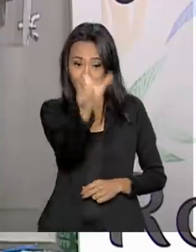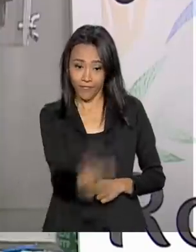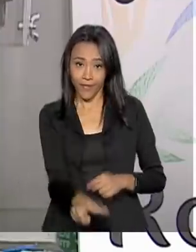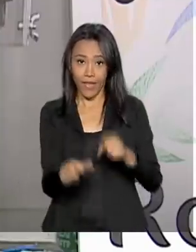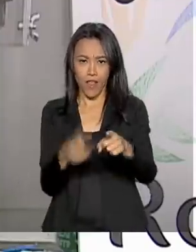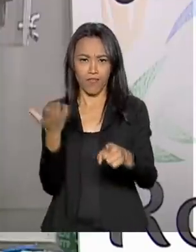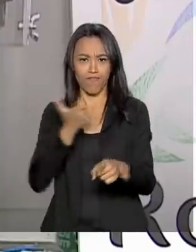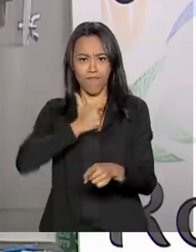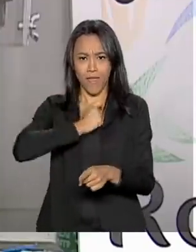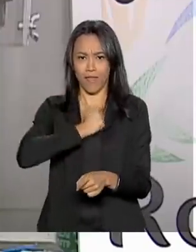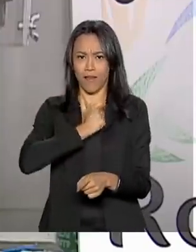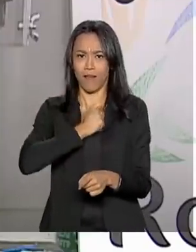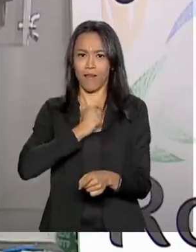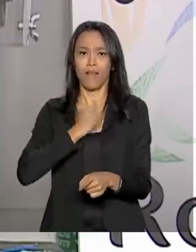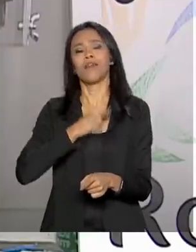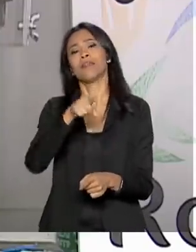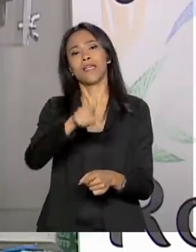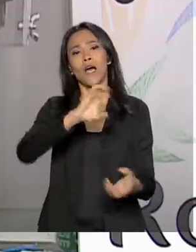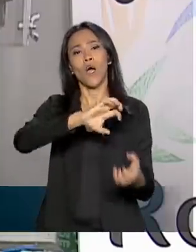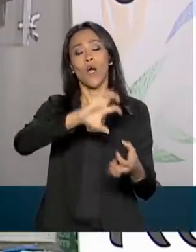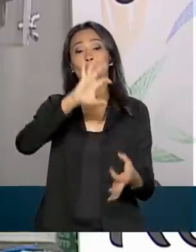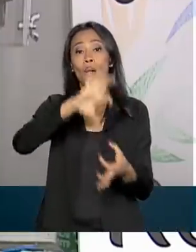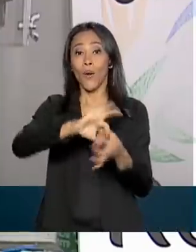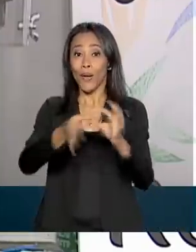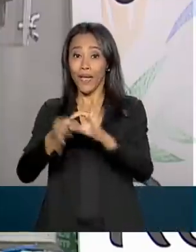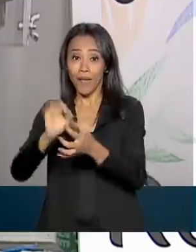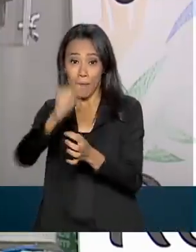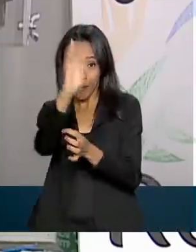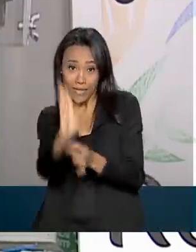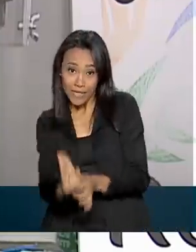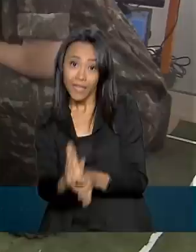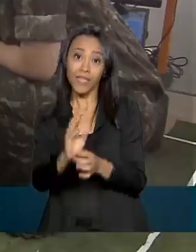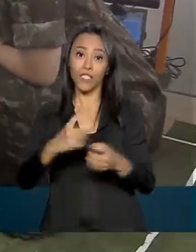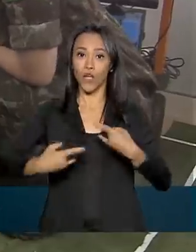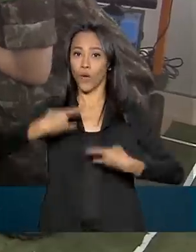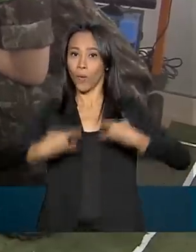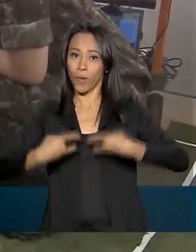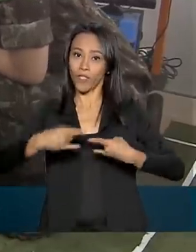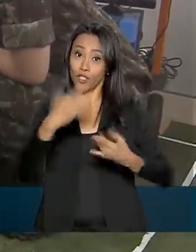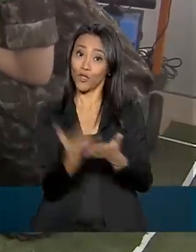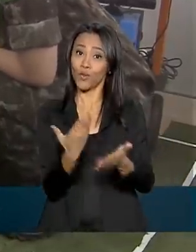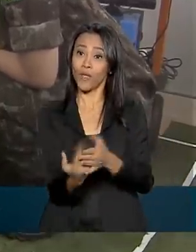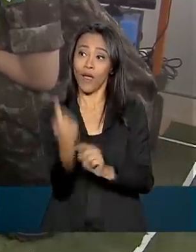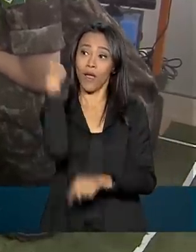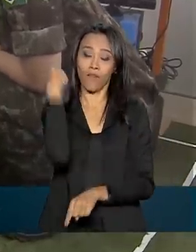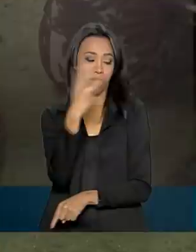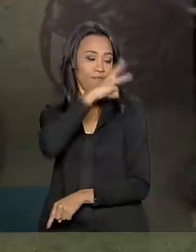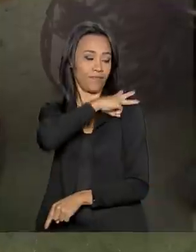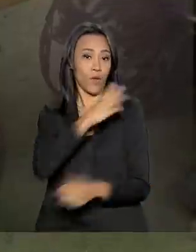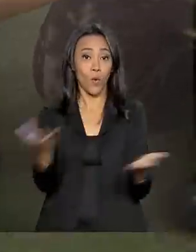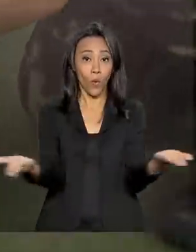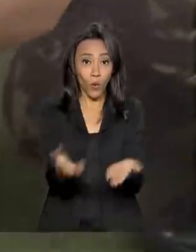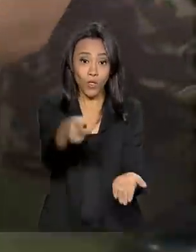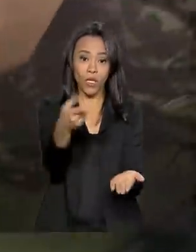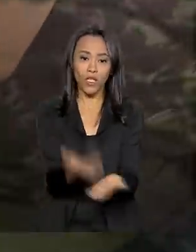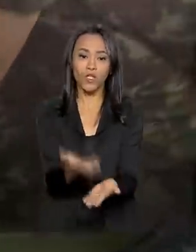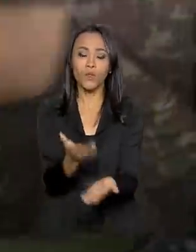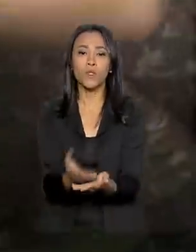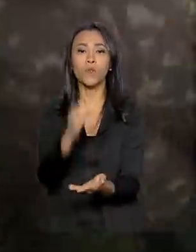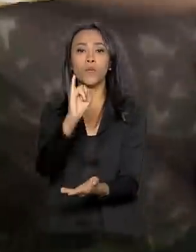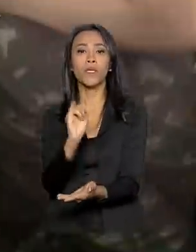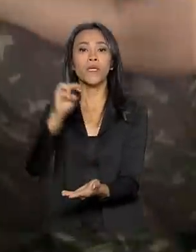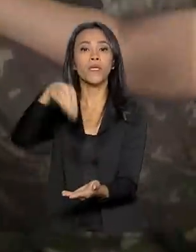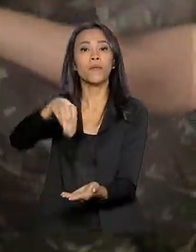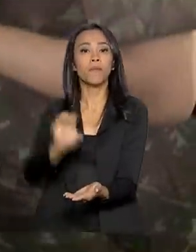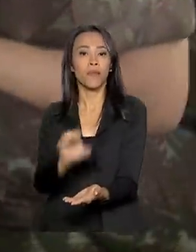medalhista de ouro da Olimpíada Brasileira de Robótica quando estava no ensino médio. Hoje, estuda no IME, o Instituto Militar de